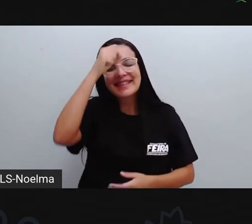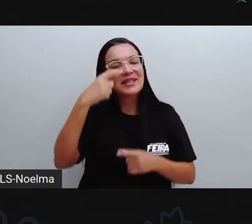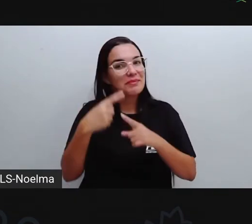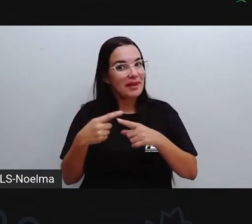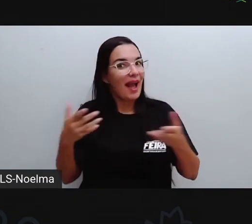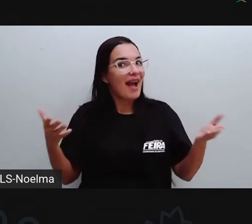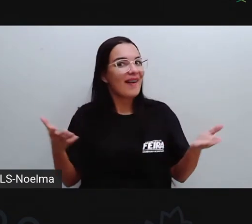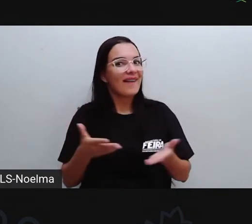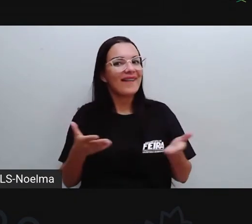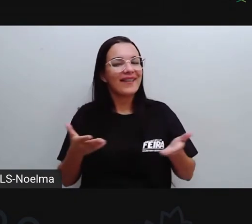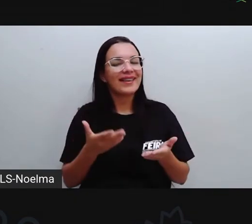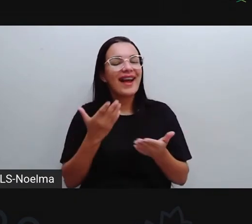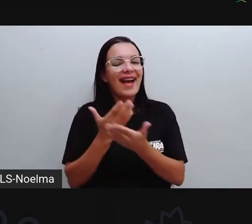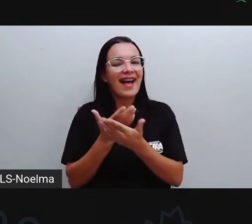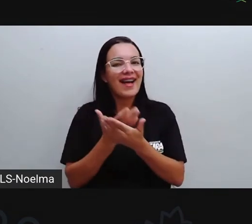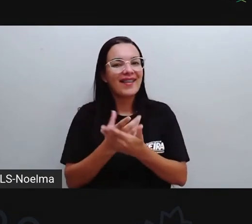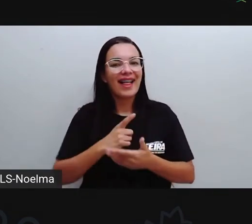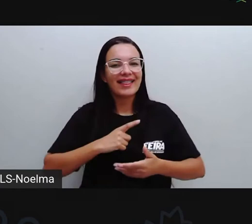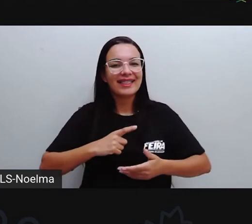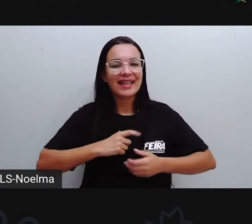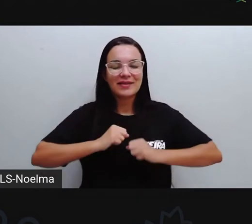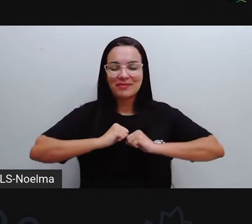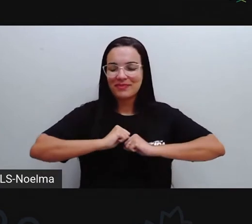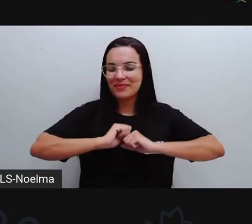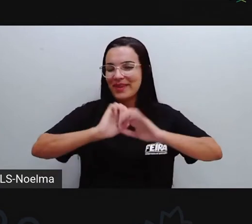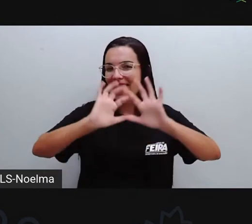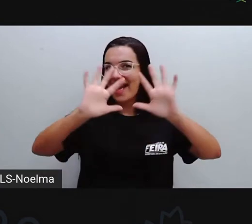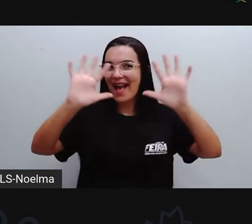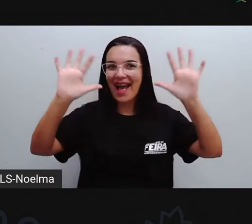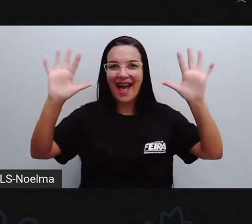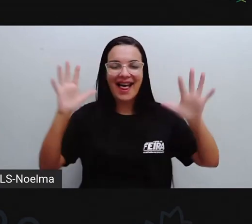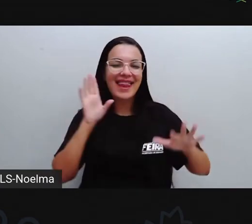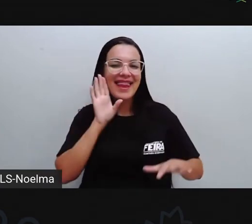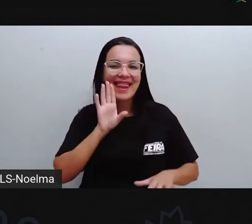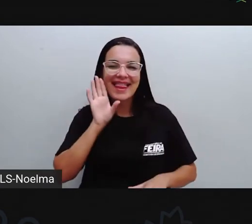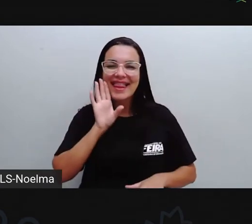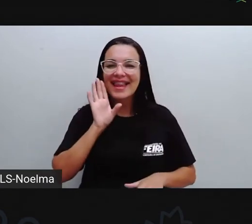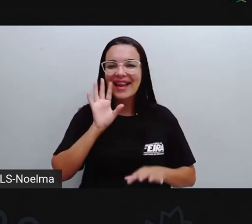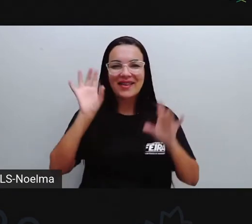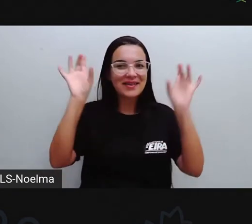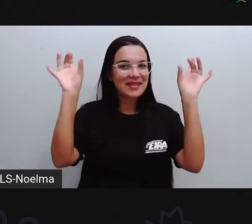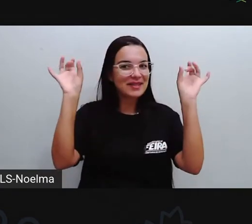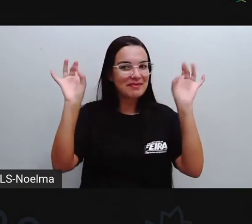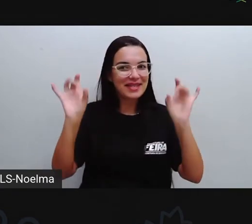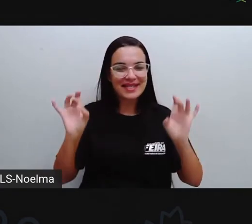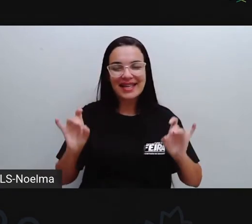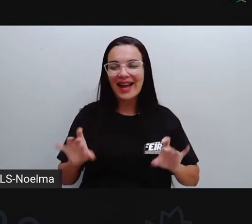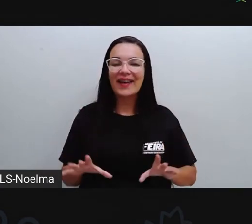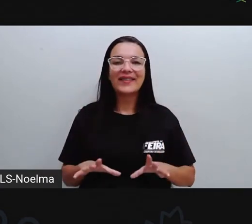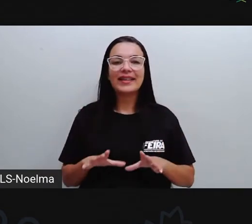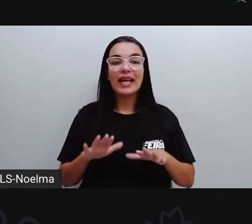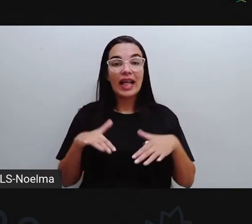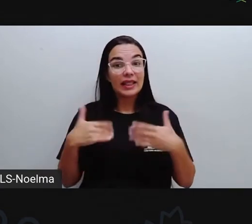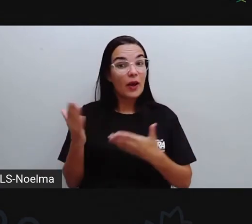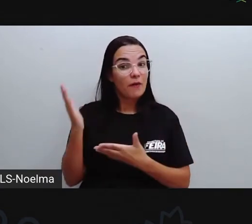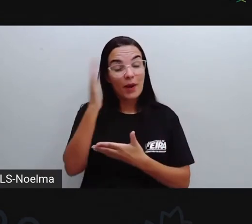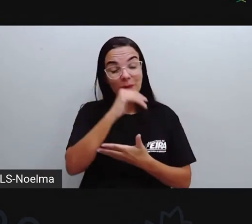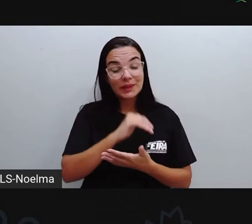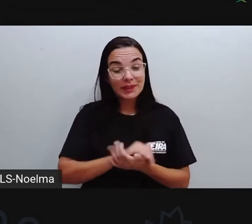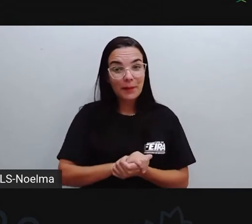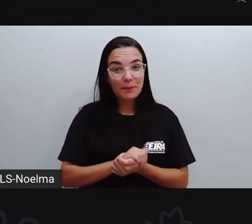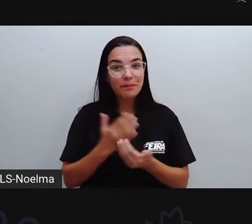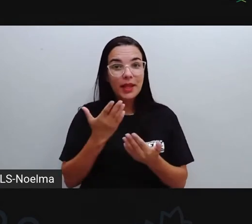porque nossa aula hoje tá muito, muito, muito legal, muito especial, tá? Então vamos lá?